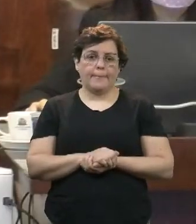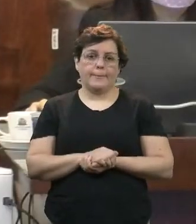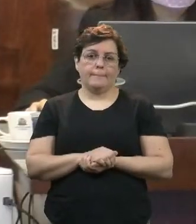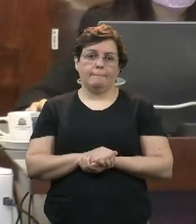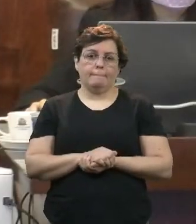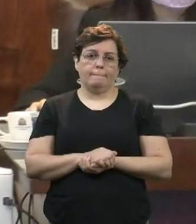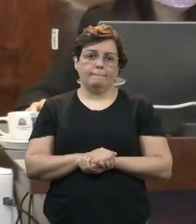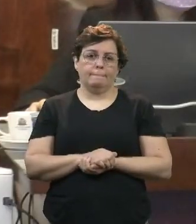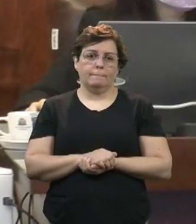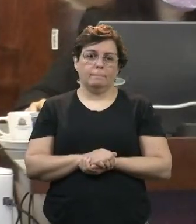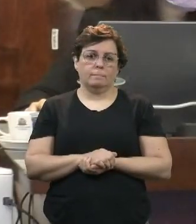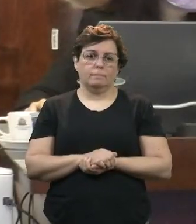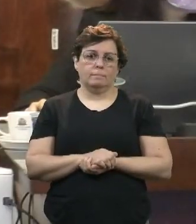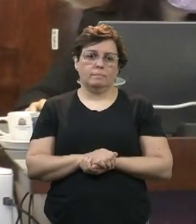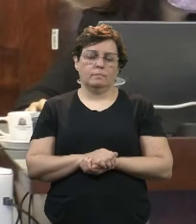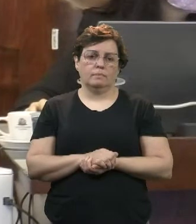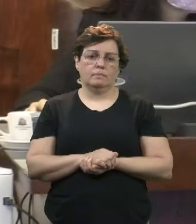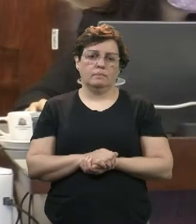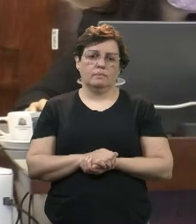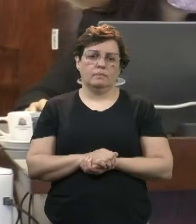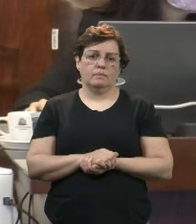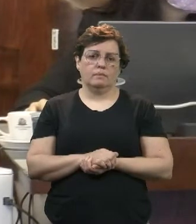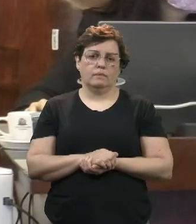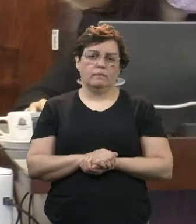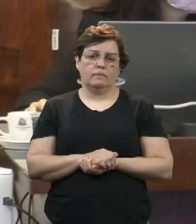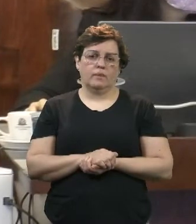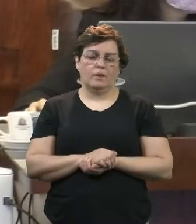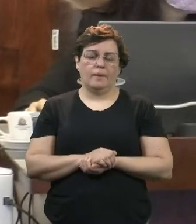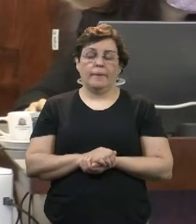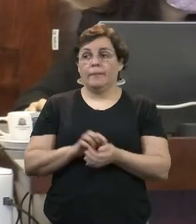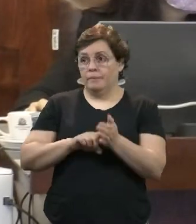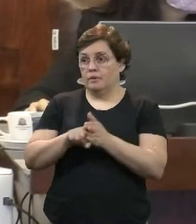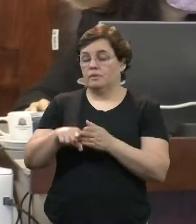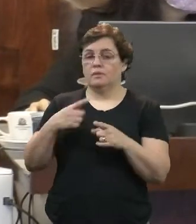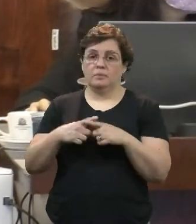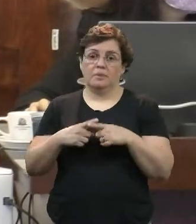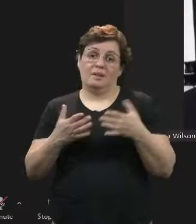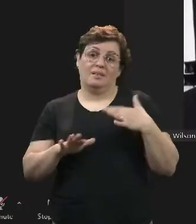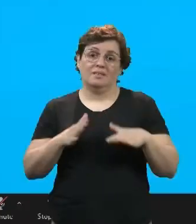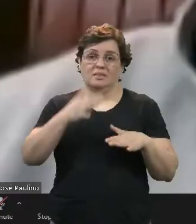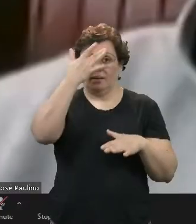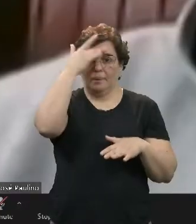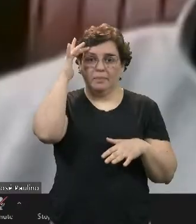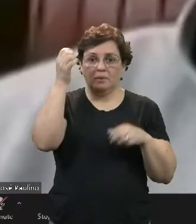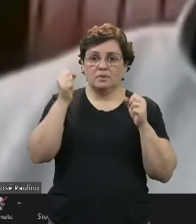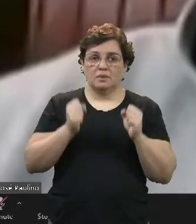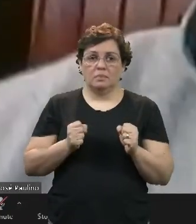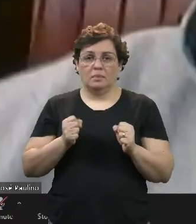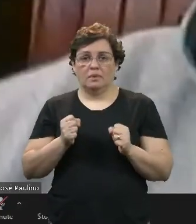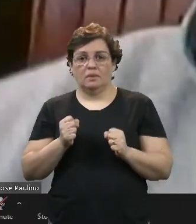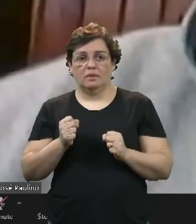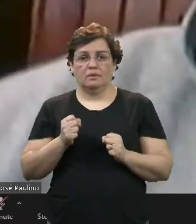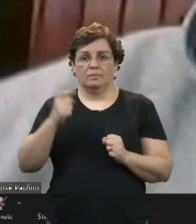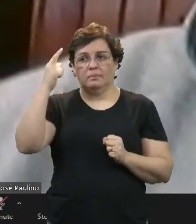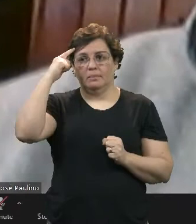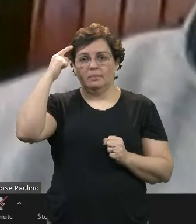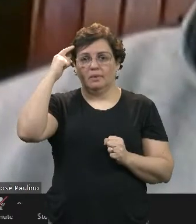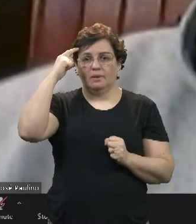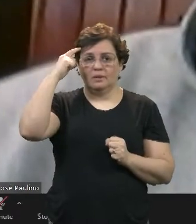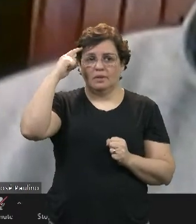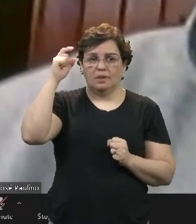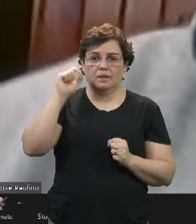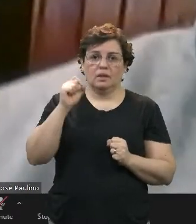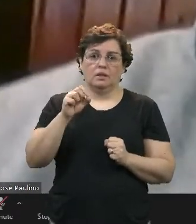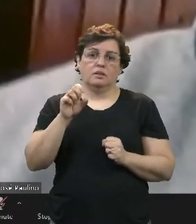É para tirar essa dúvida para que, senão as pessoas podem ficar achando que